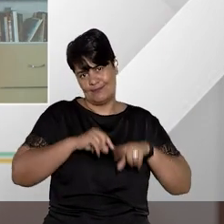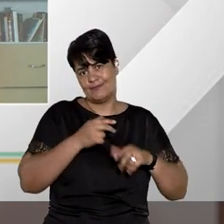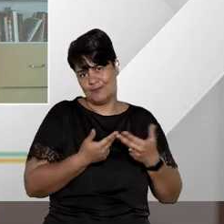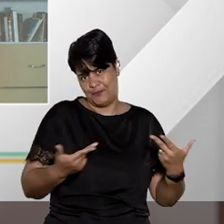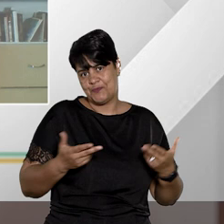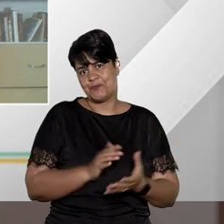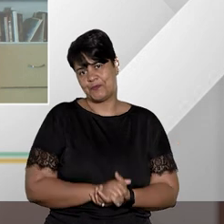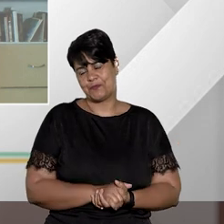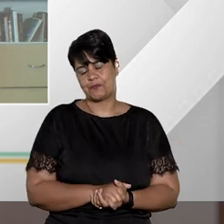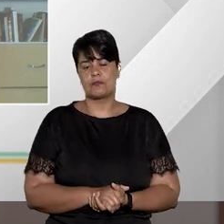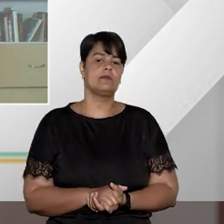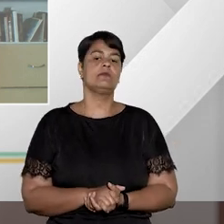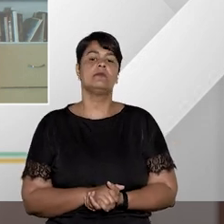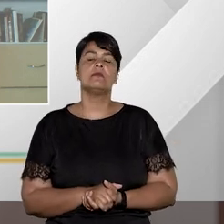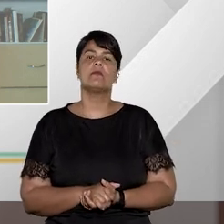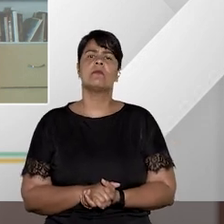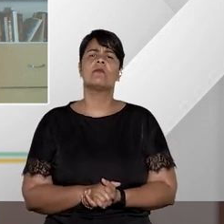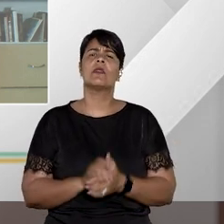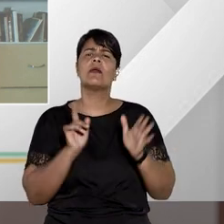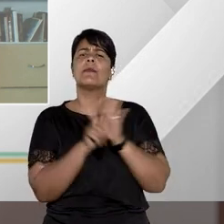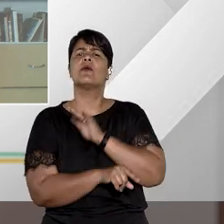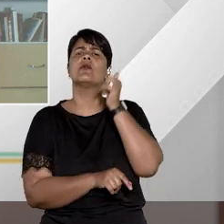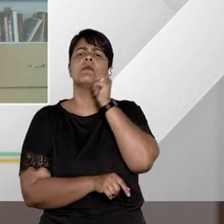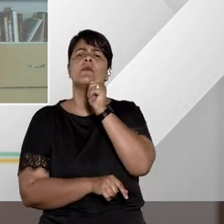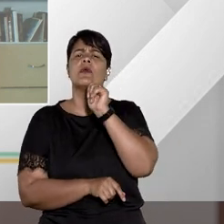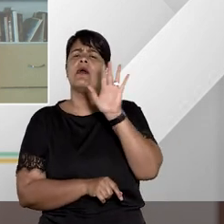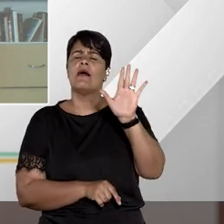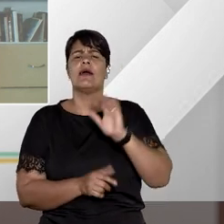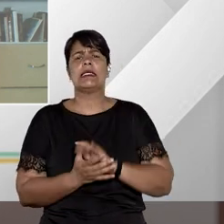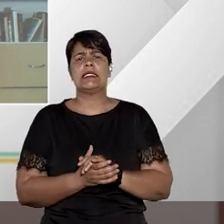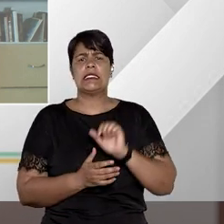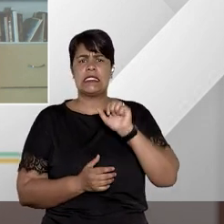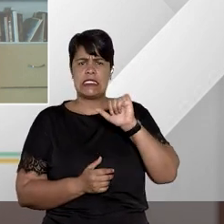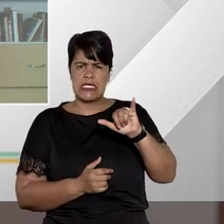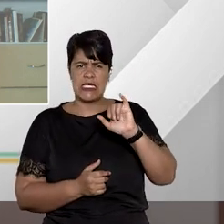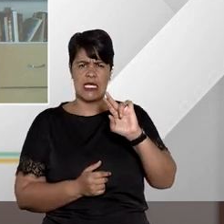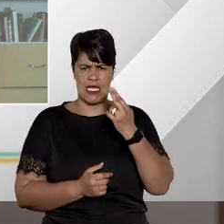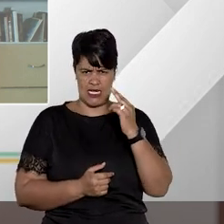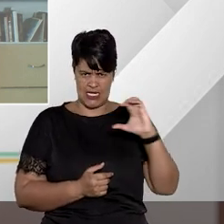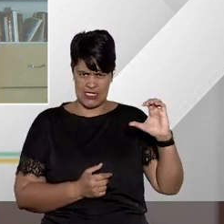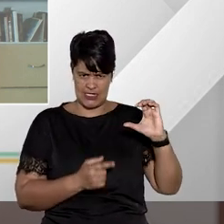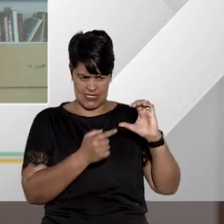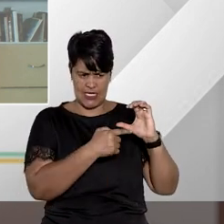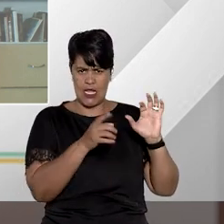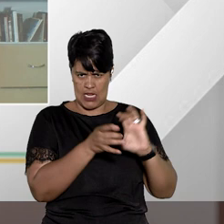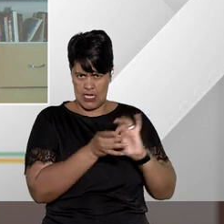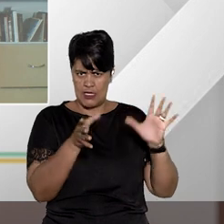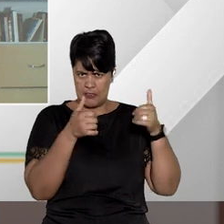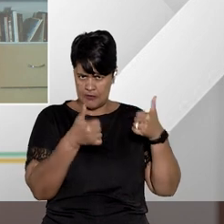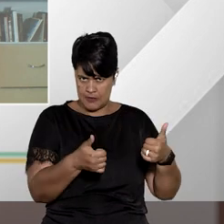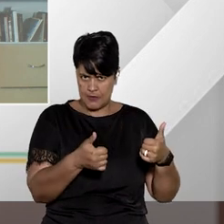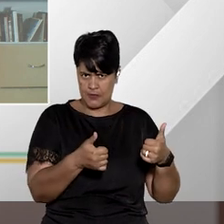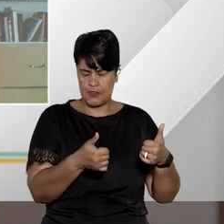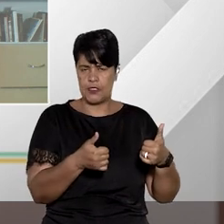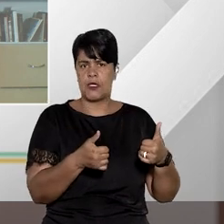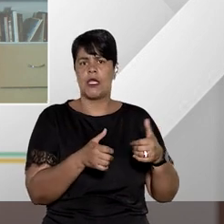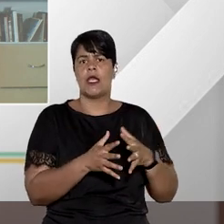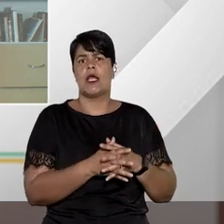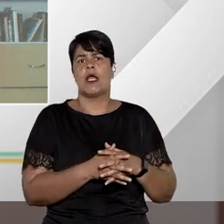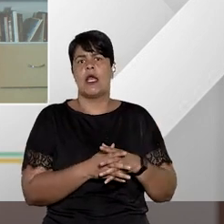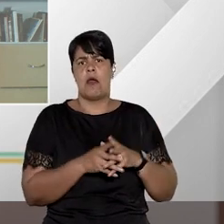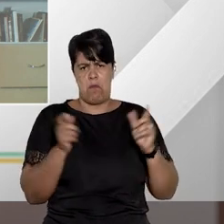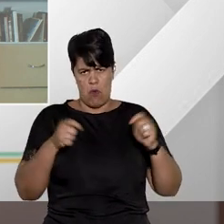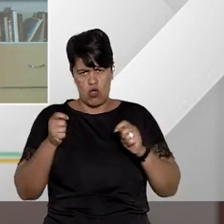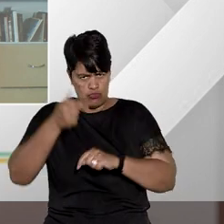Doutora Geilza, e quando um habeas corpus é denegado, existe a possibilidade de se impetrar um novo HC em favor do